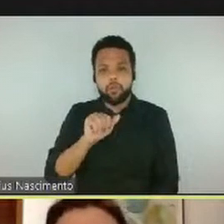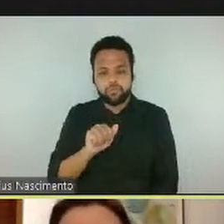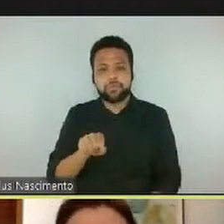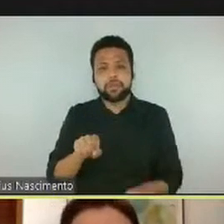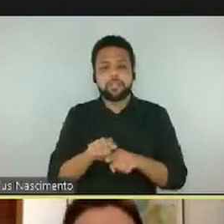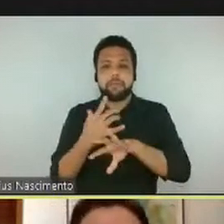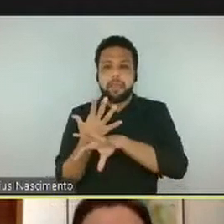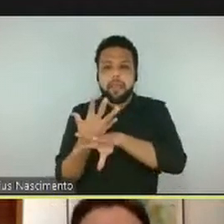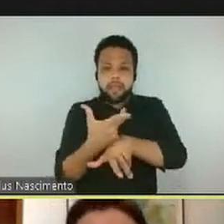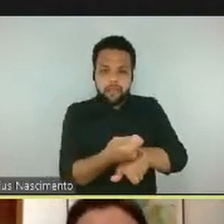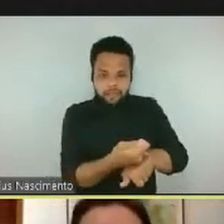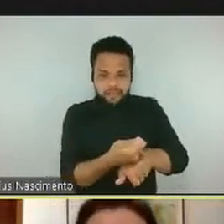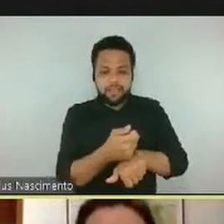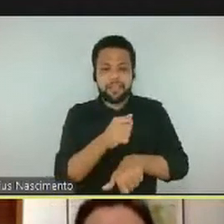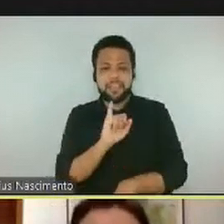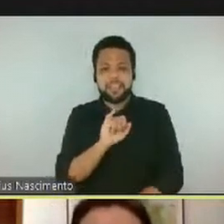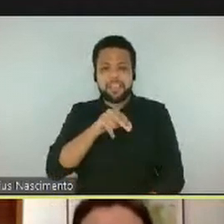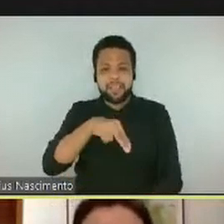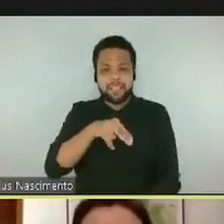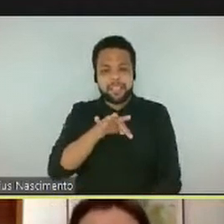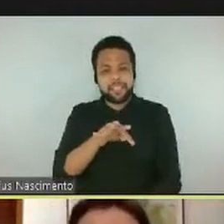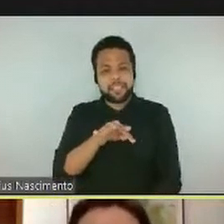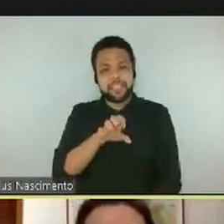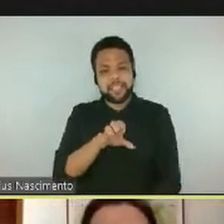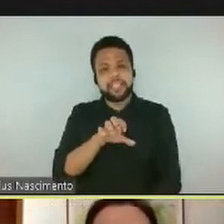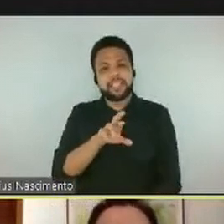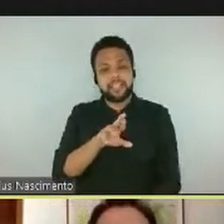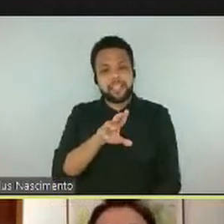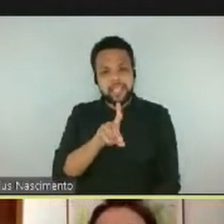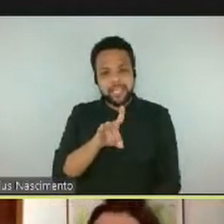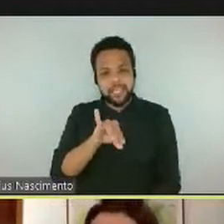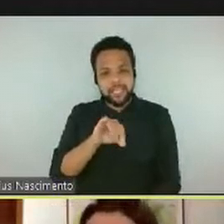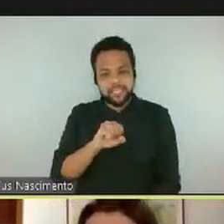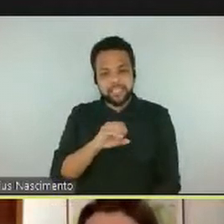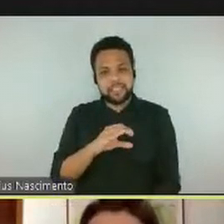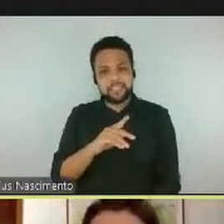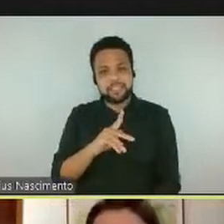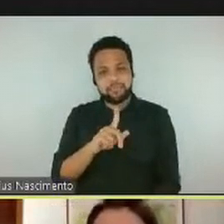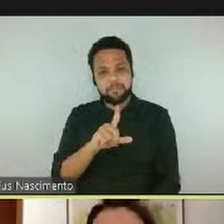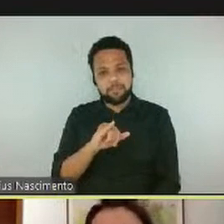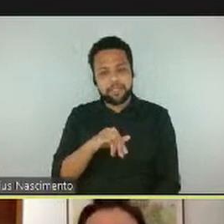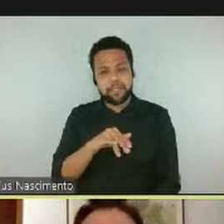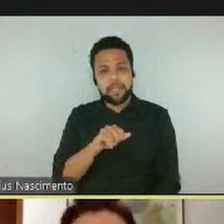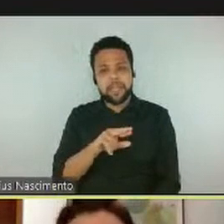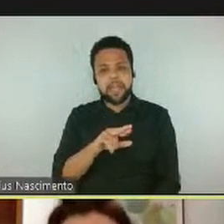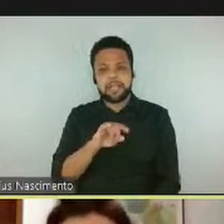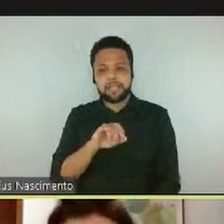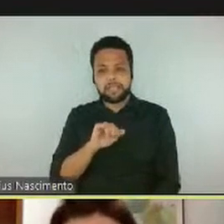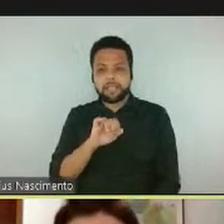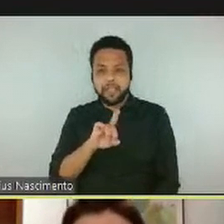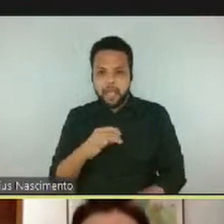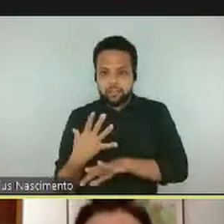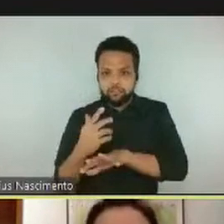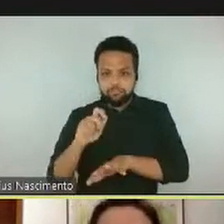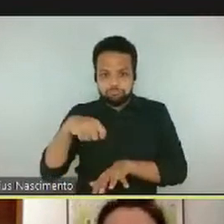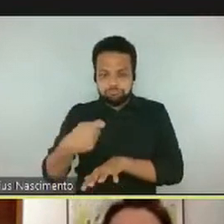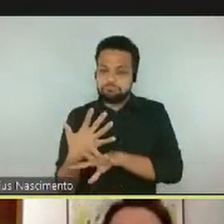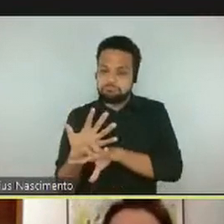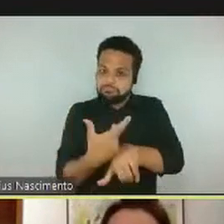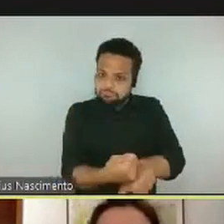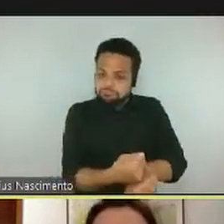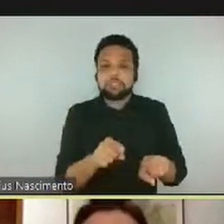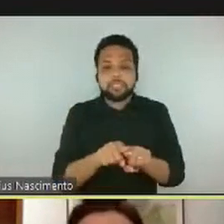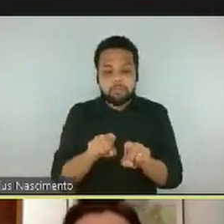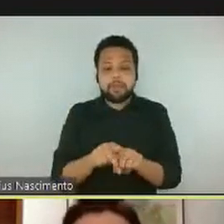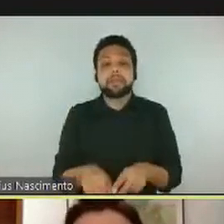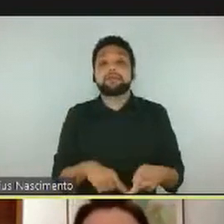desse processo educativo desenvolvido nessa semana. A roda de conversa como uma dinâmica diária e também uma